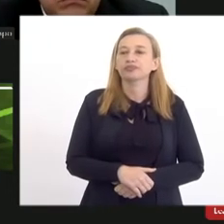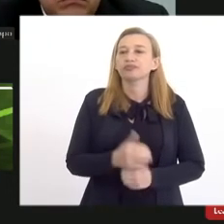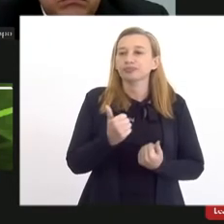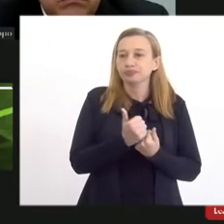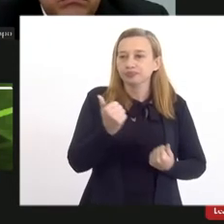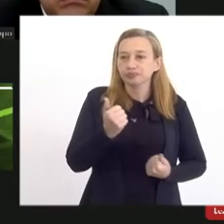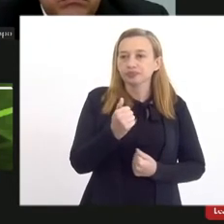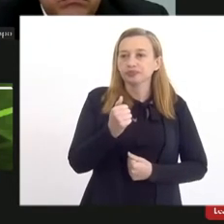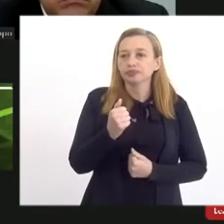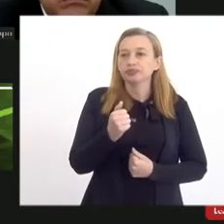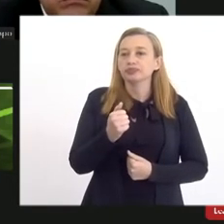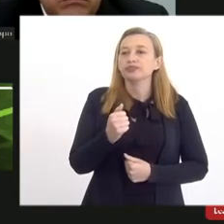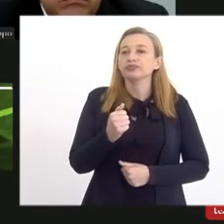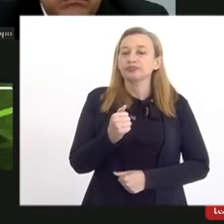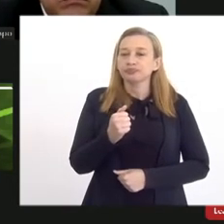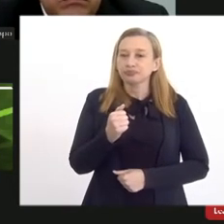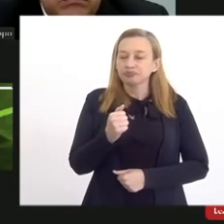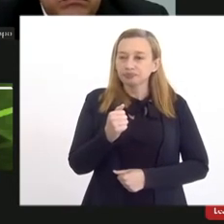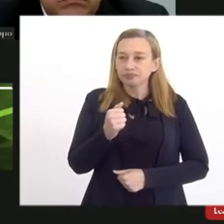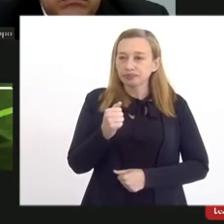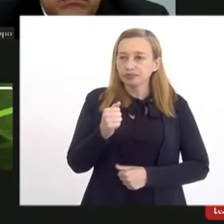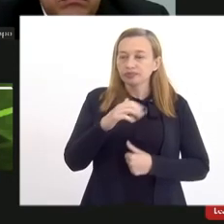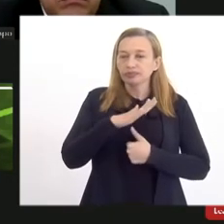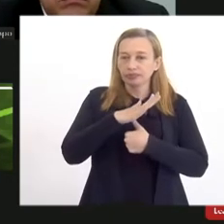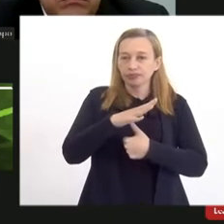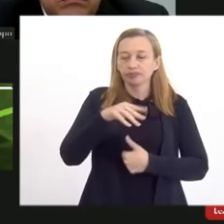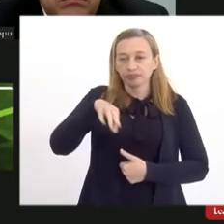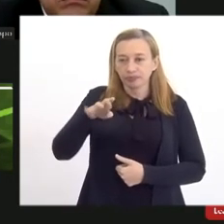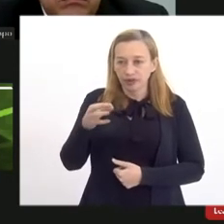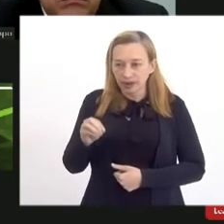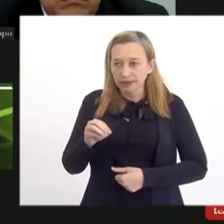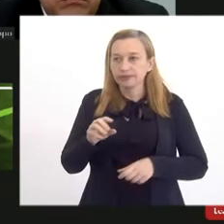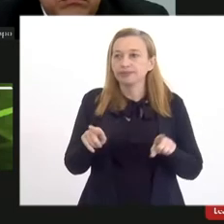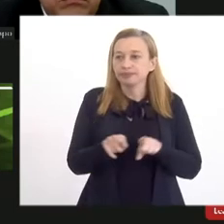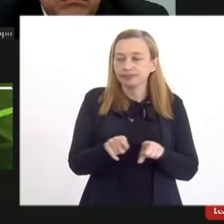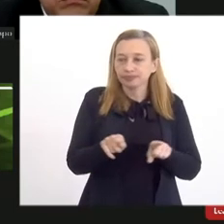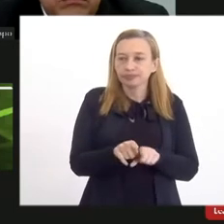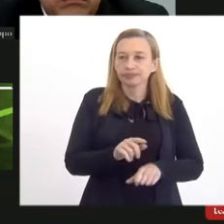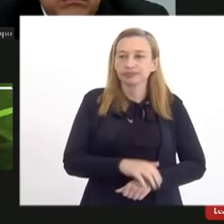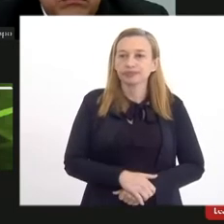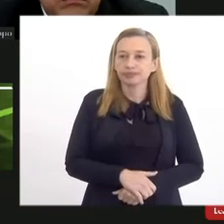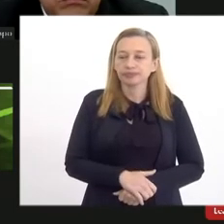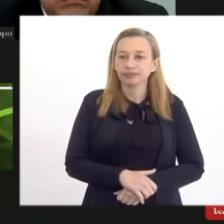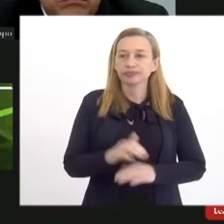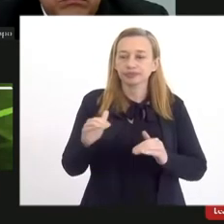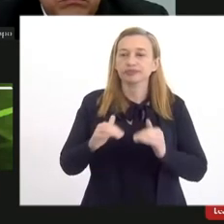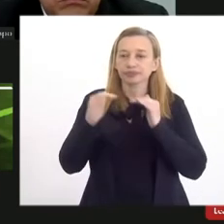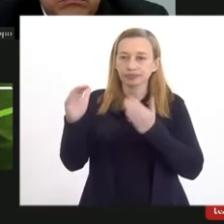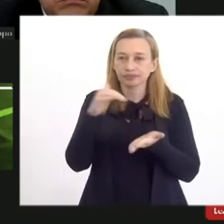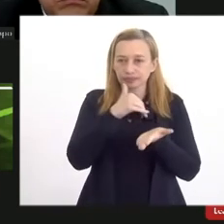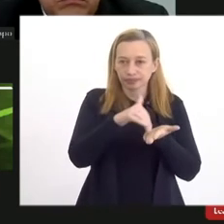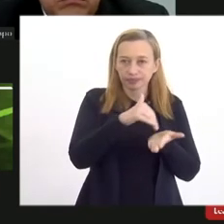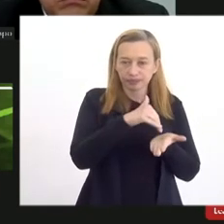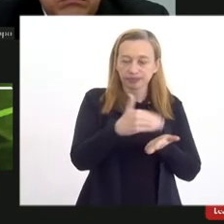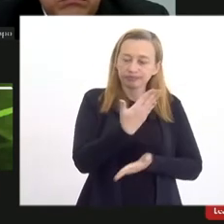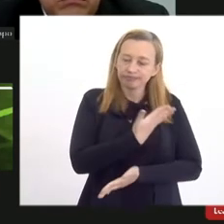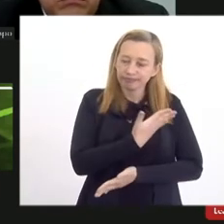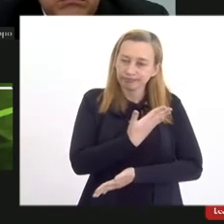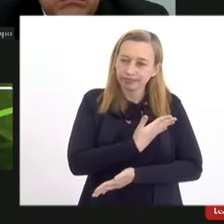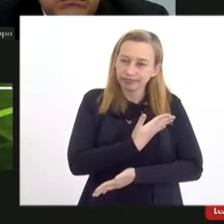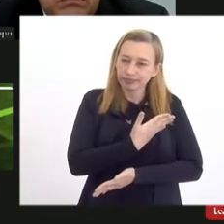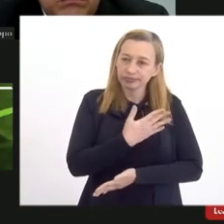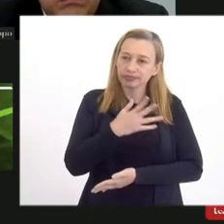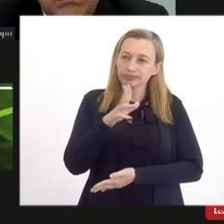Mário Carneiro gostaria também excelência subsecretário meu colega da